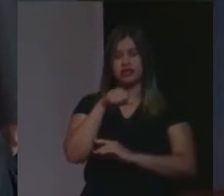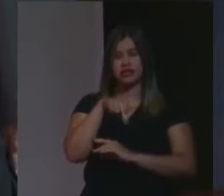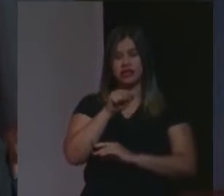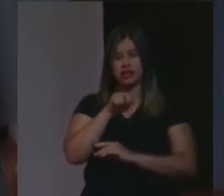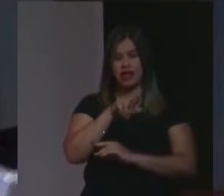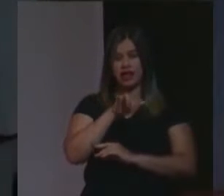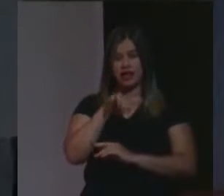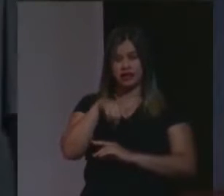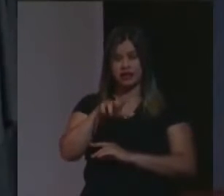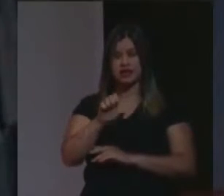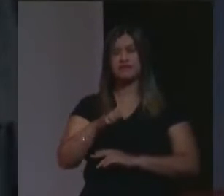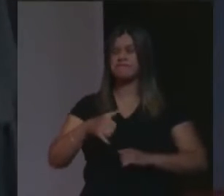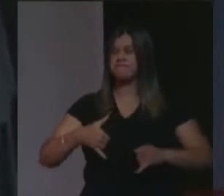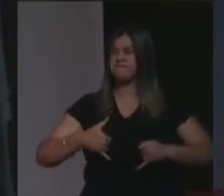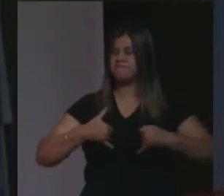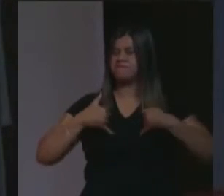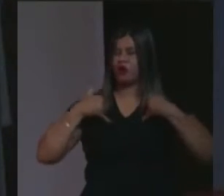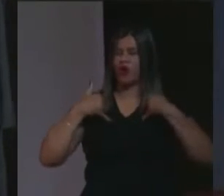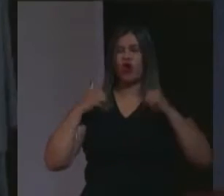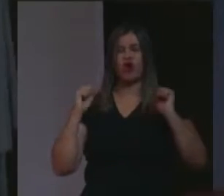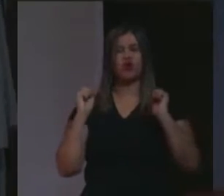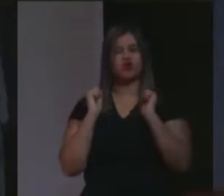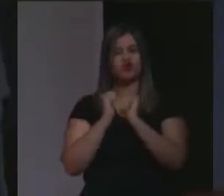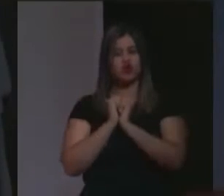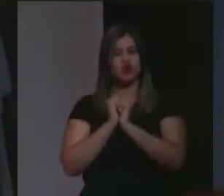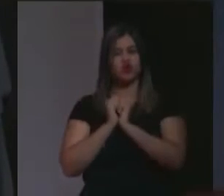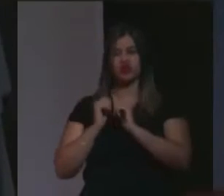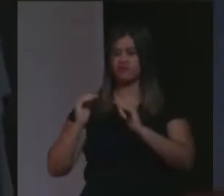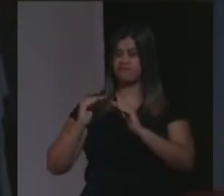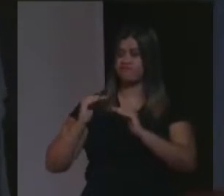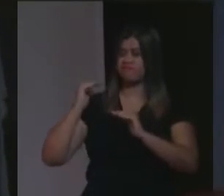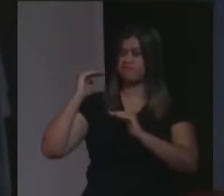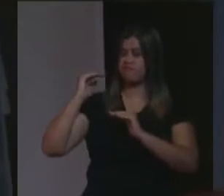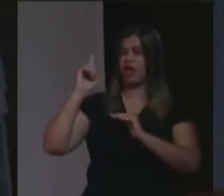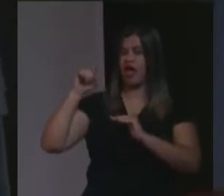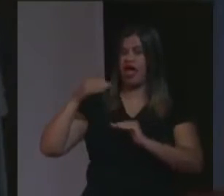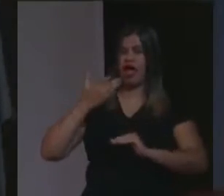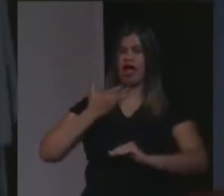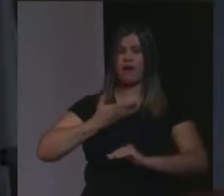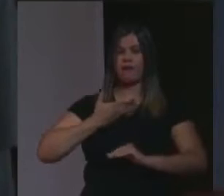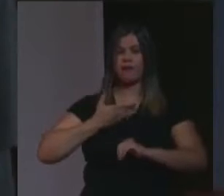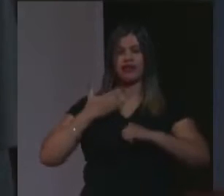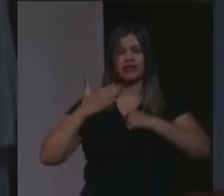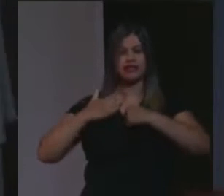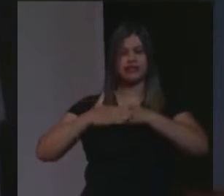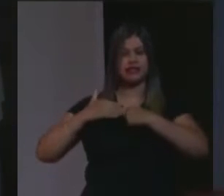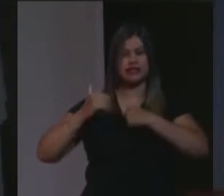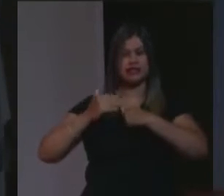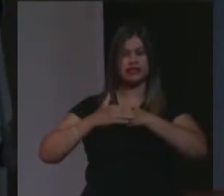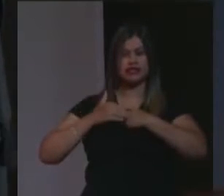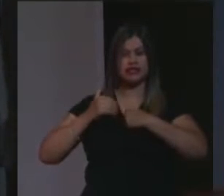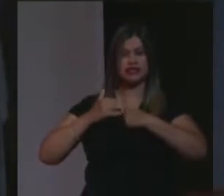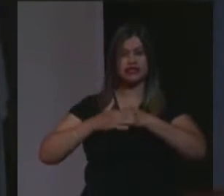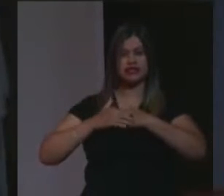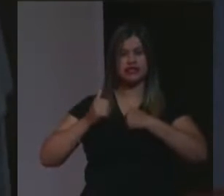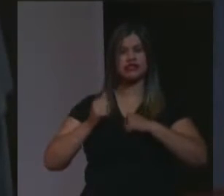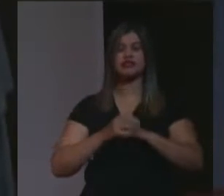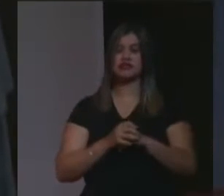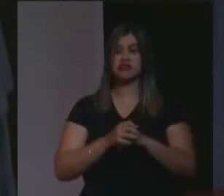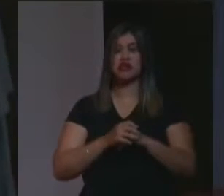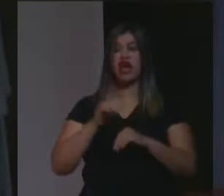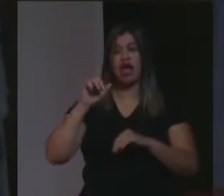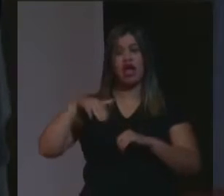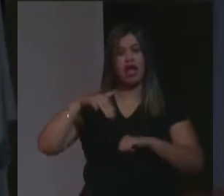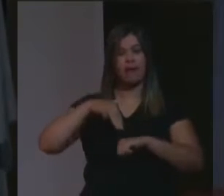com a senhora, Vossa Excelência que é uma amiga querida, Vossa Excelência que foi uma das